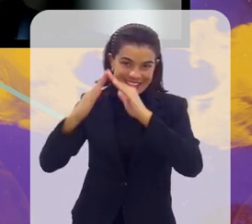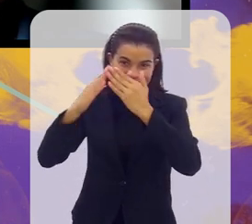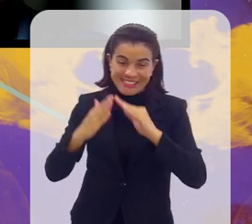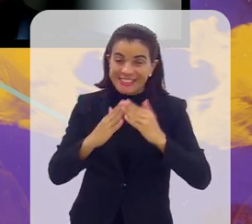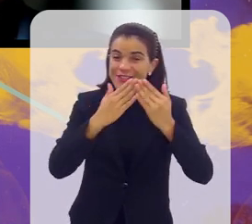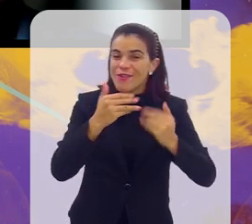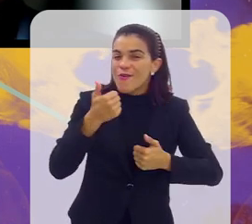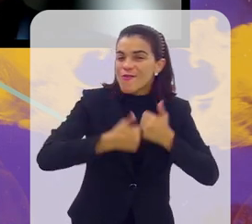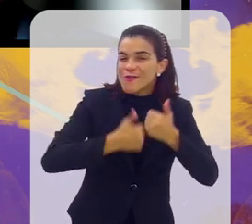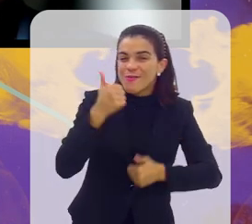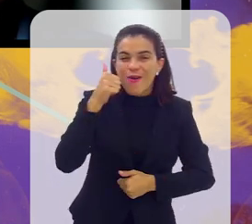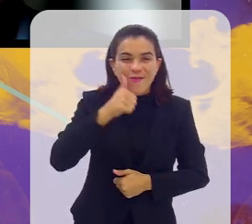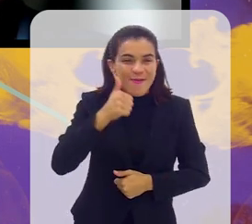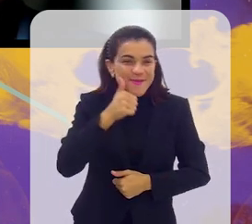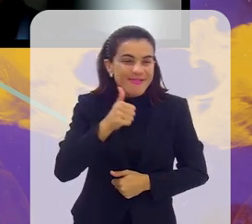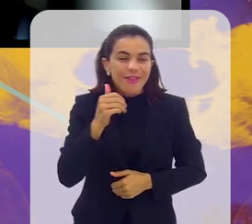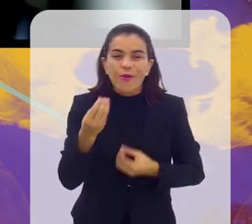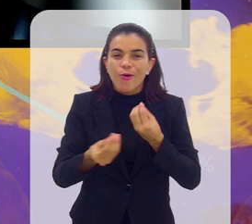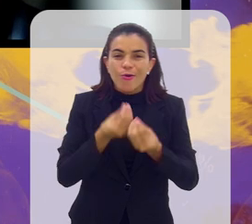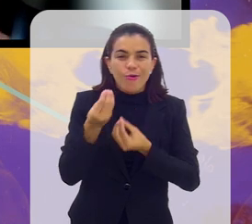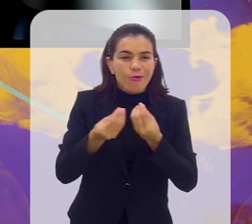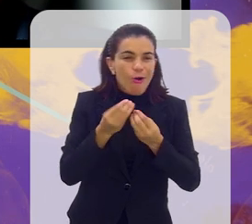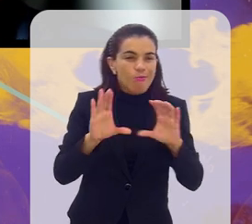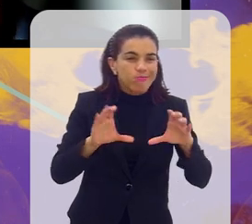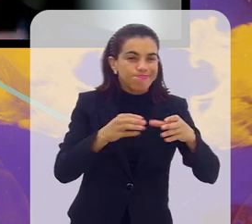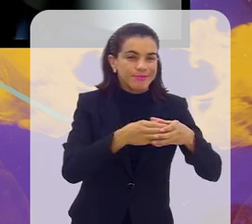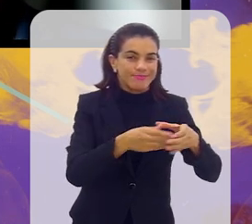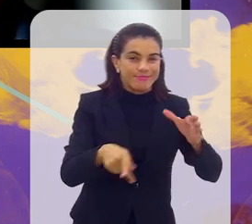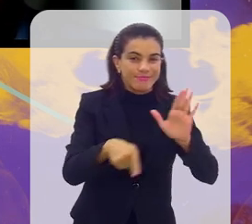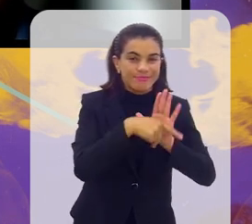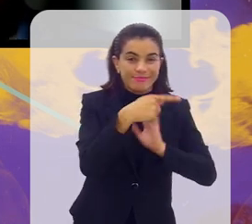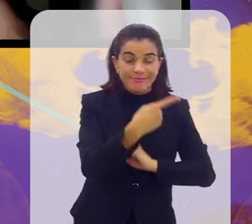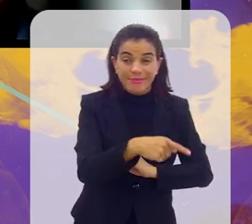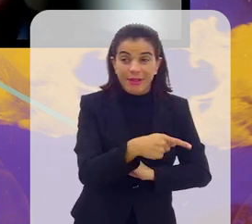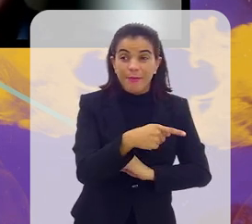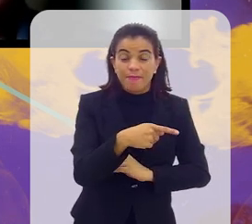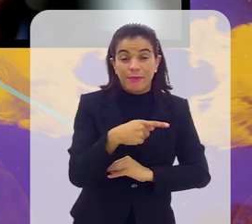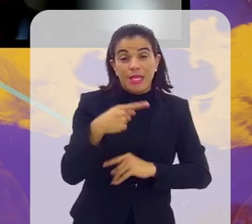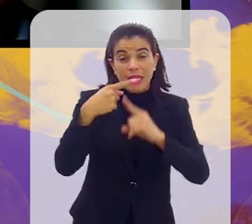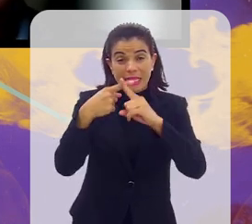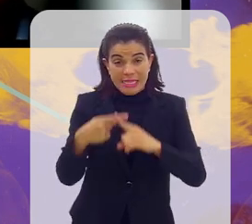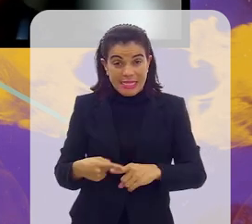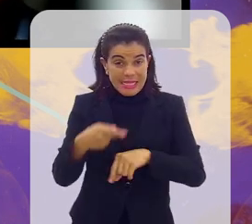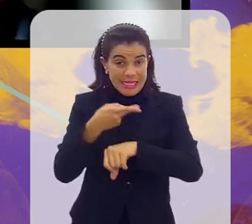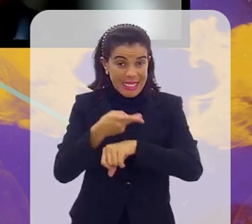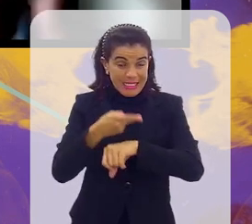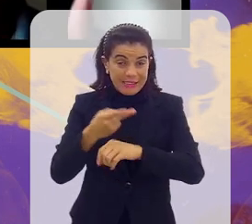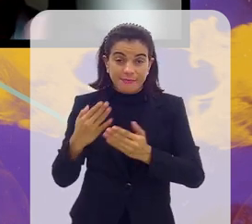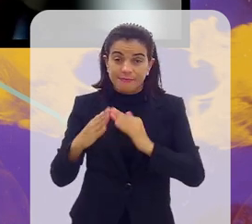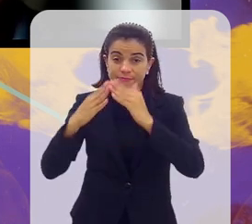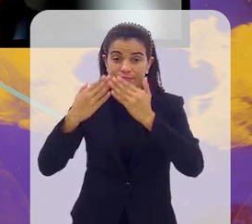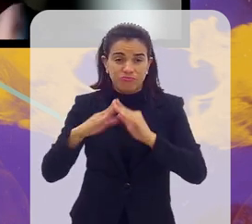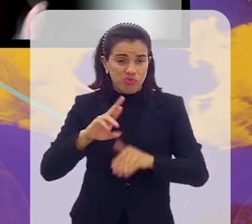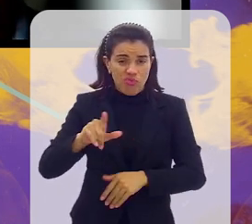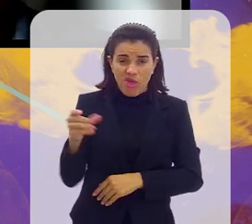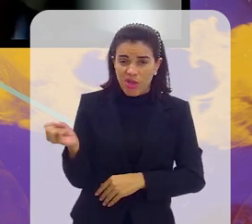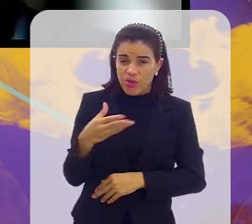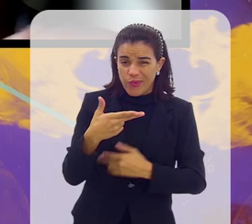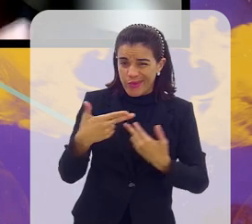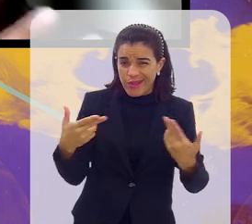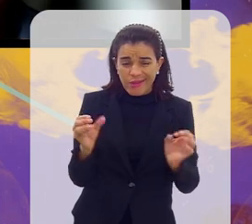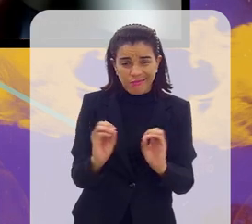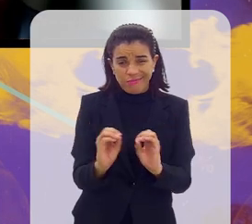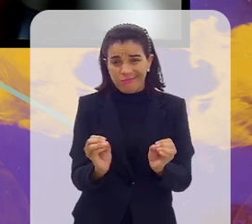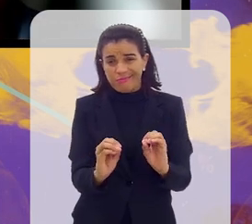dessa categoria? Eu acho que o futebol no Taça das Favelas, o futebol feminino, acaba que não é nenhuma novidade. Por quê?